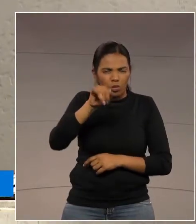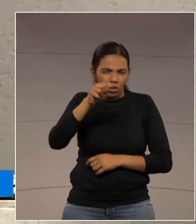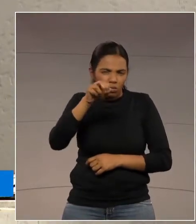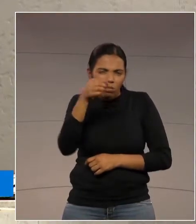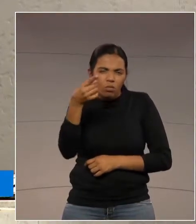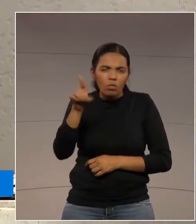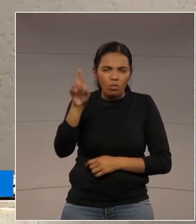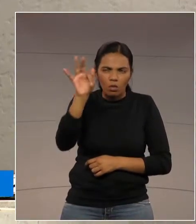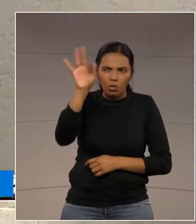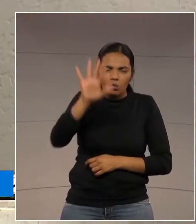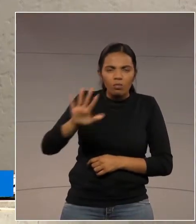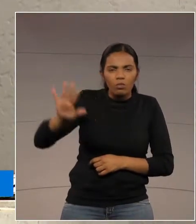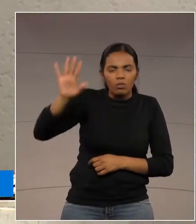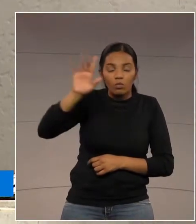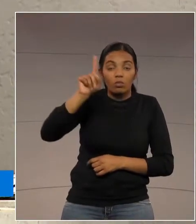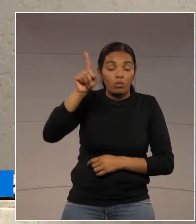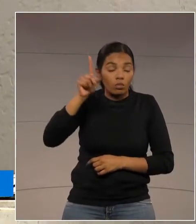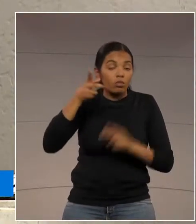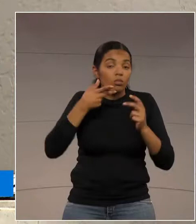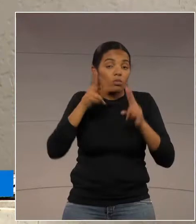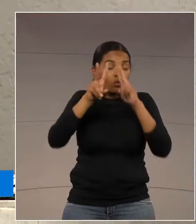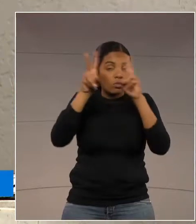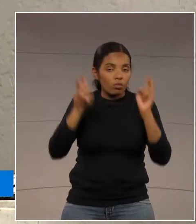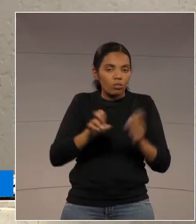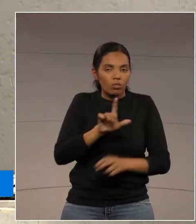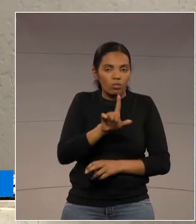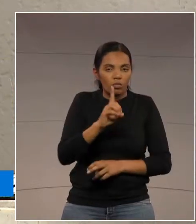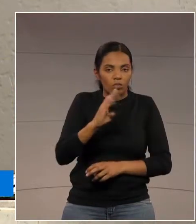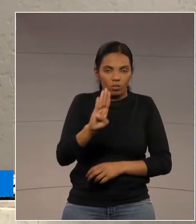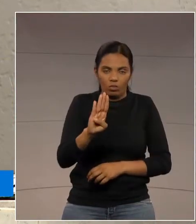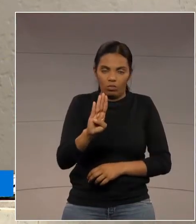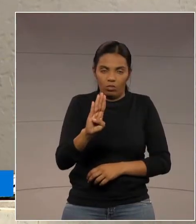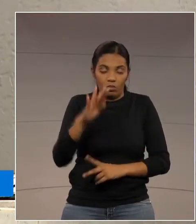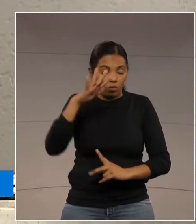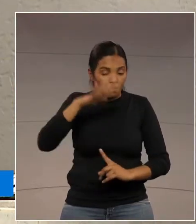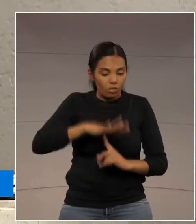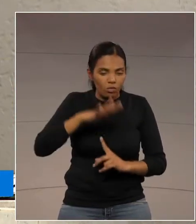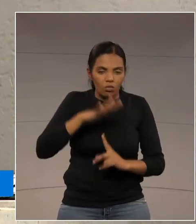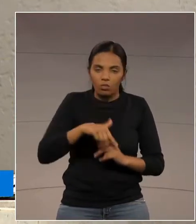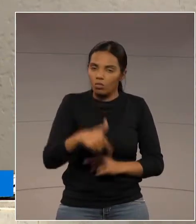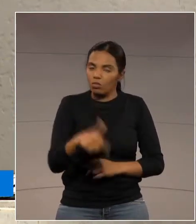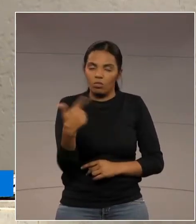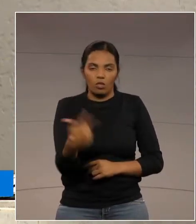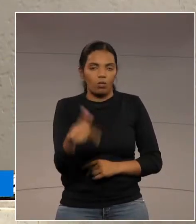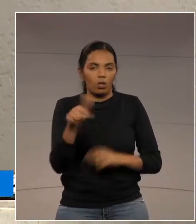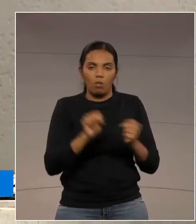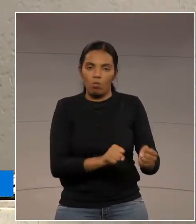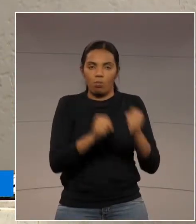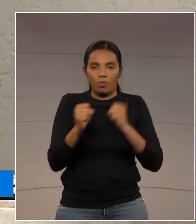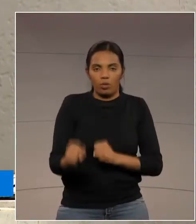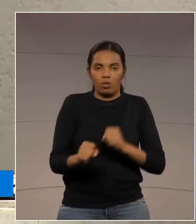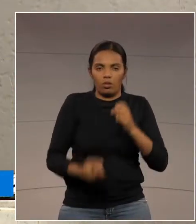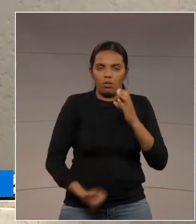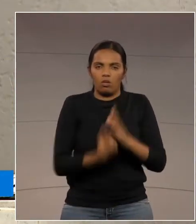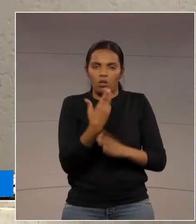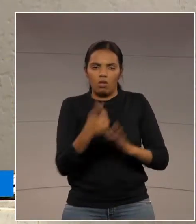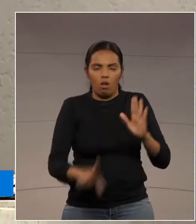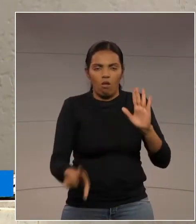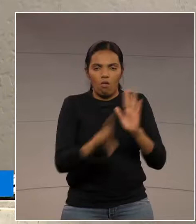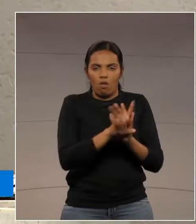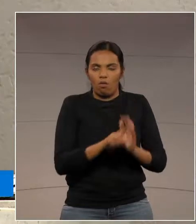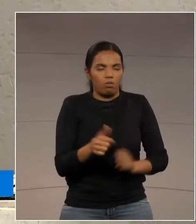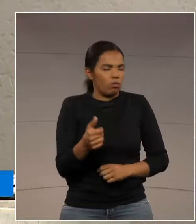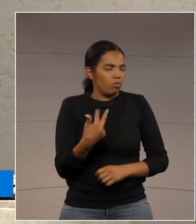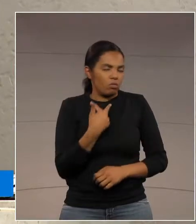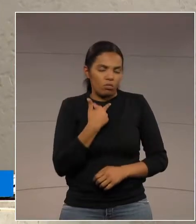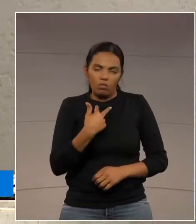diretrizes e bases da educação. O Estado não tem poder suplementar de legislar sobre essa matéria.